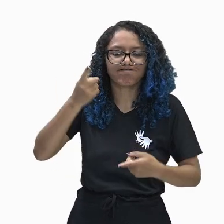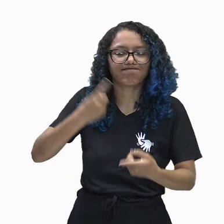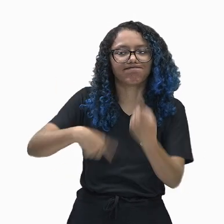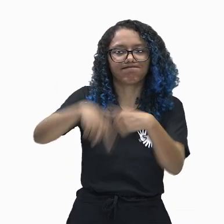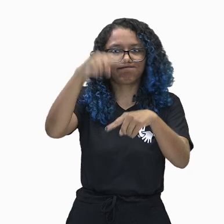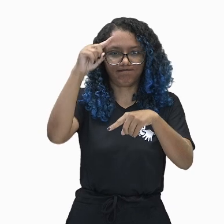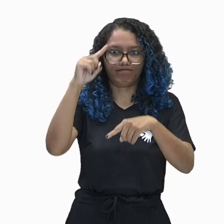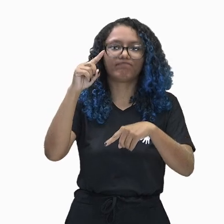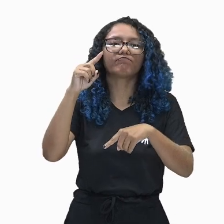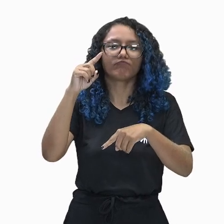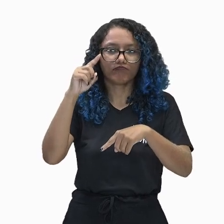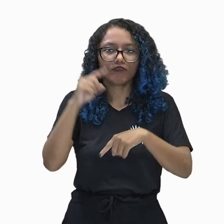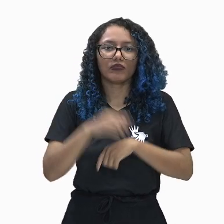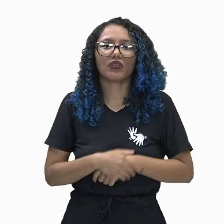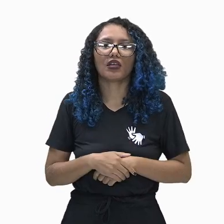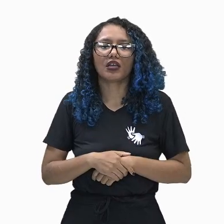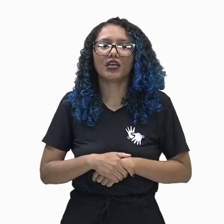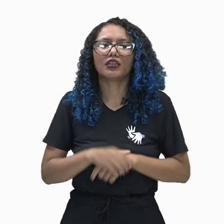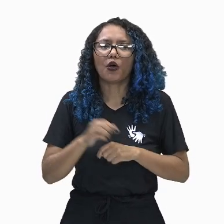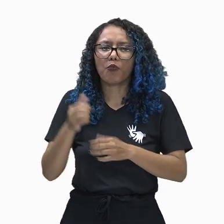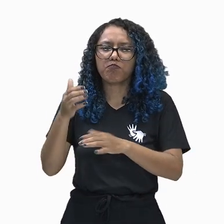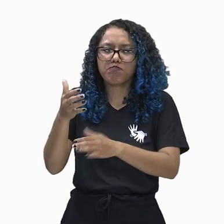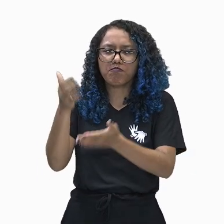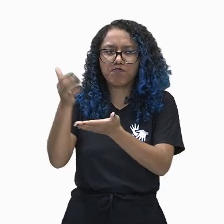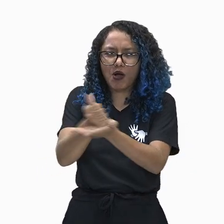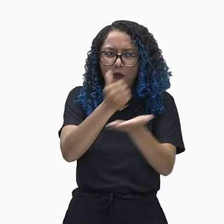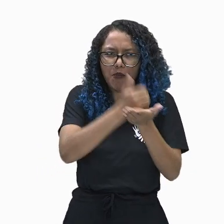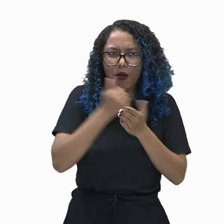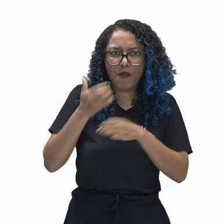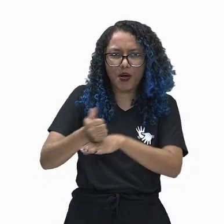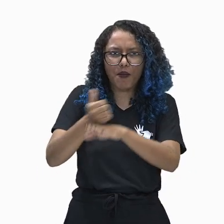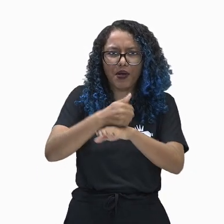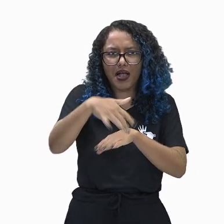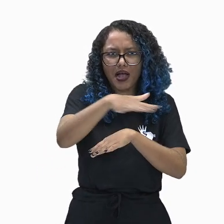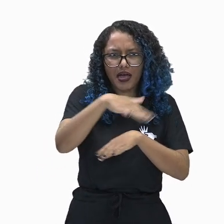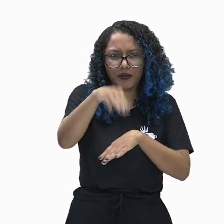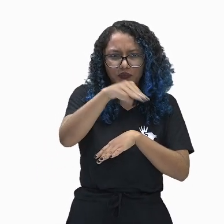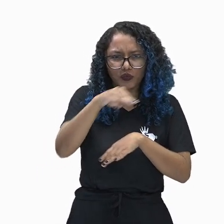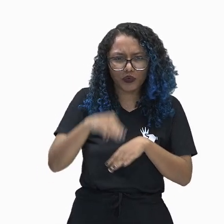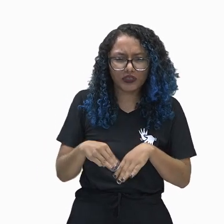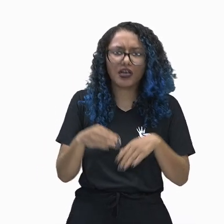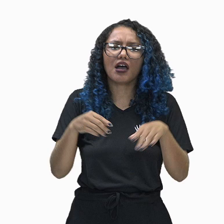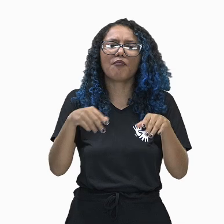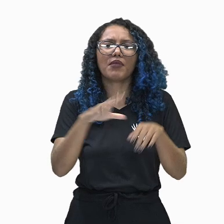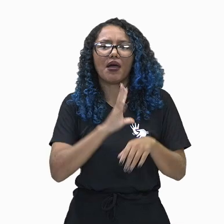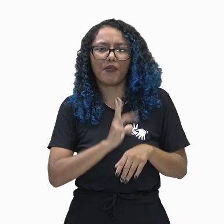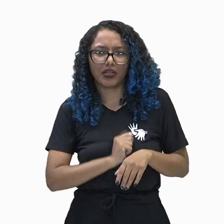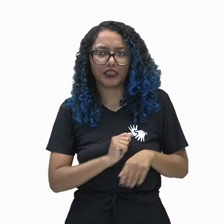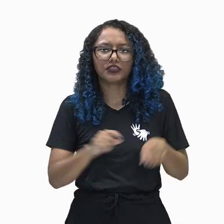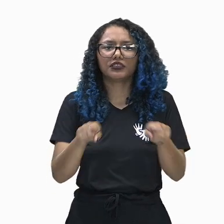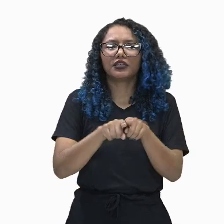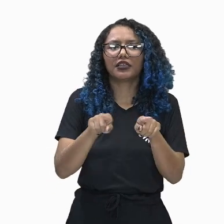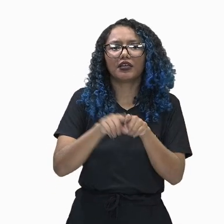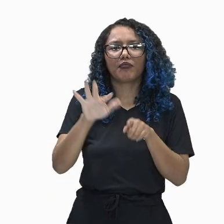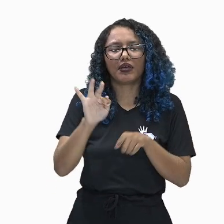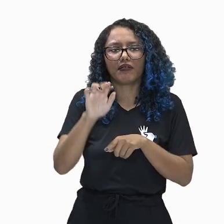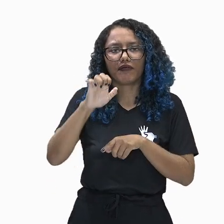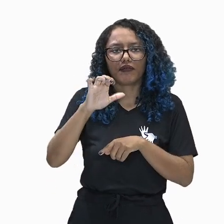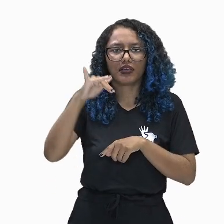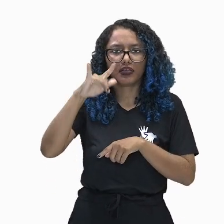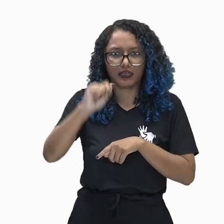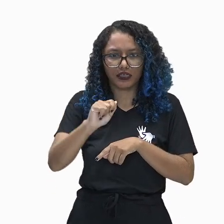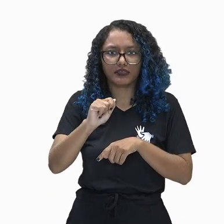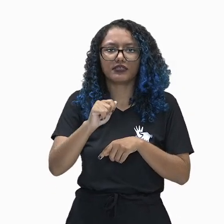abrangeram a maior parte da Mesopotâmia, a Palestina e a Fenícia. Chegaram às fronteiras do Egito.